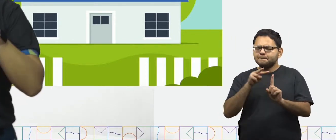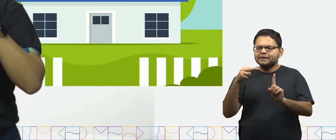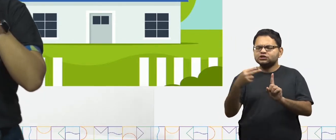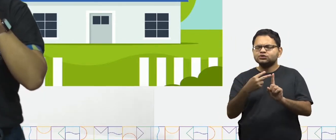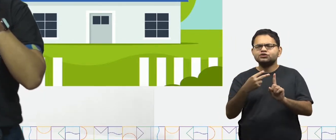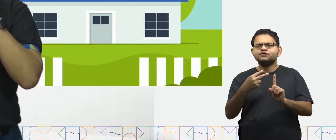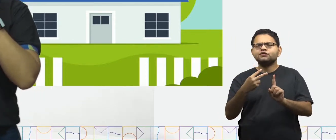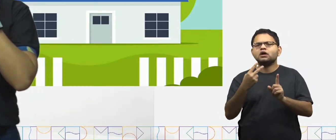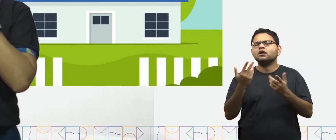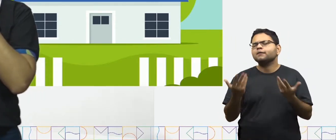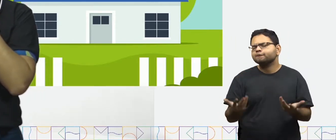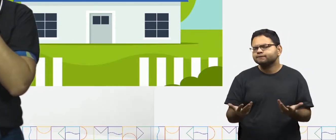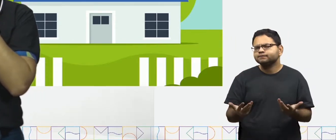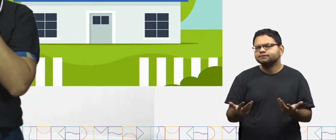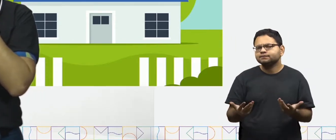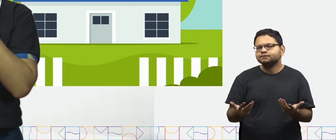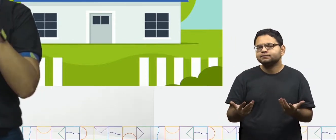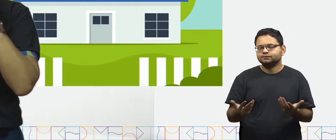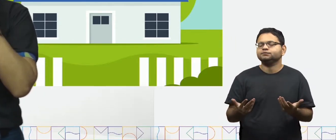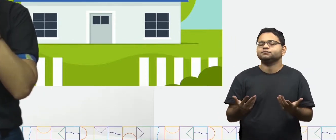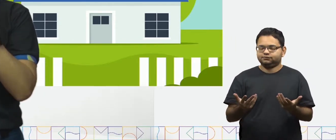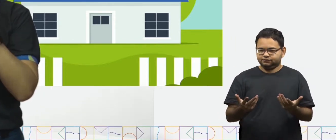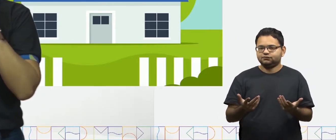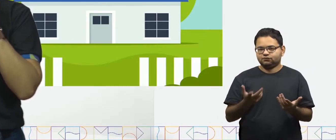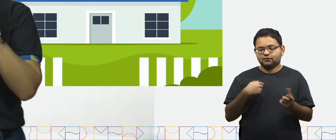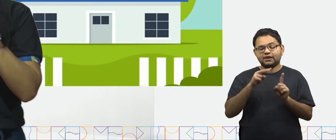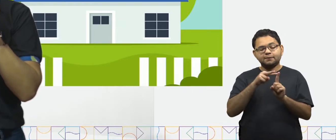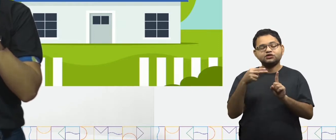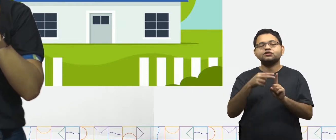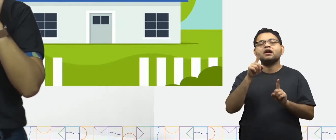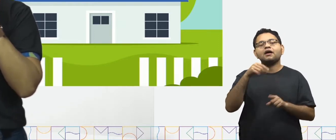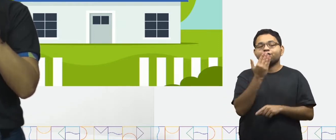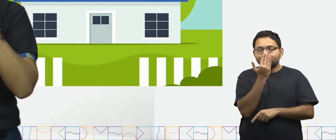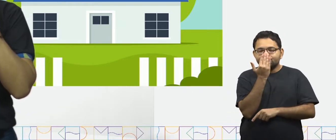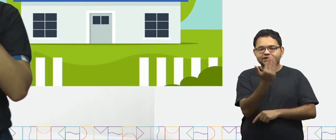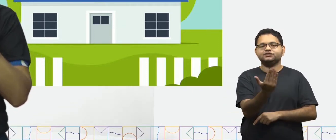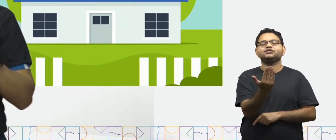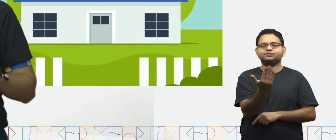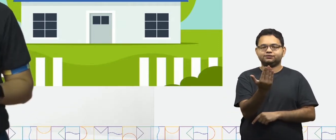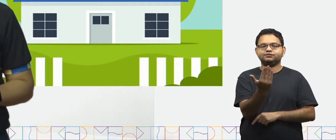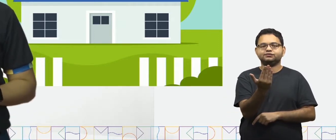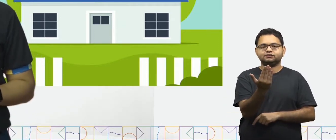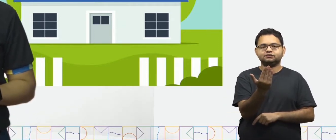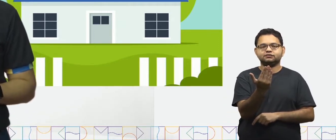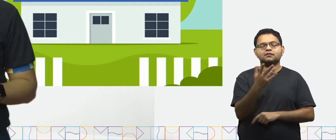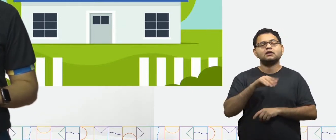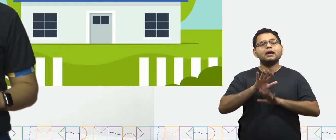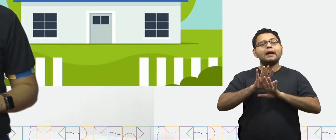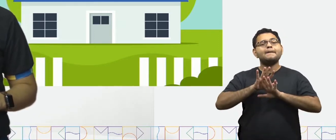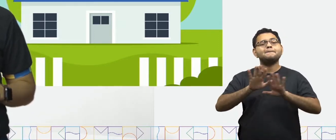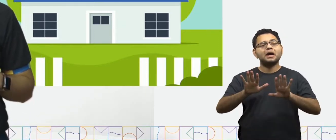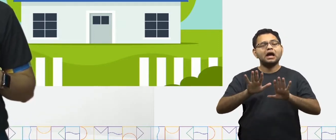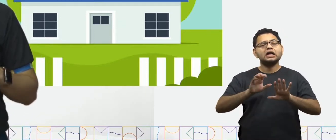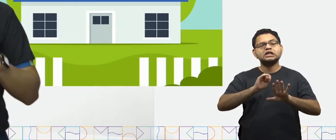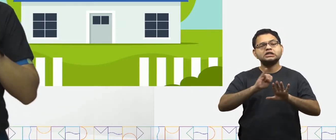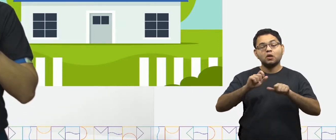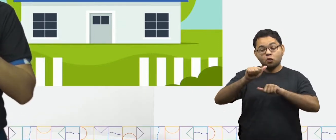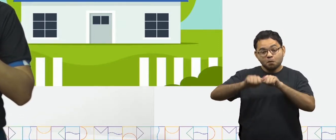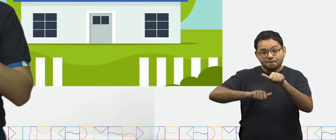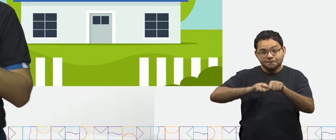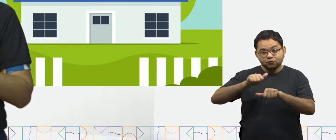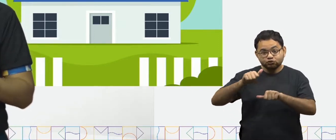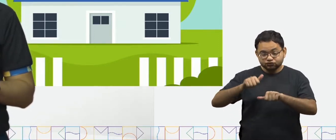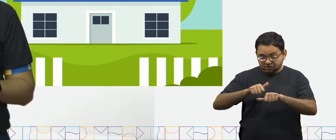Como estamos vendo ela? Estamos vendo ela de frente. Mas se